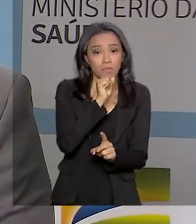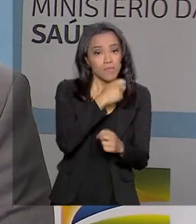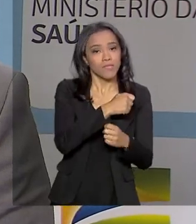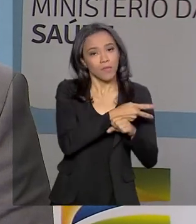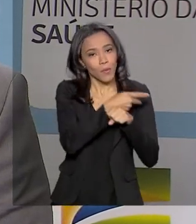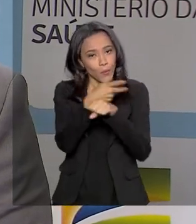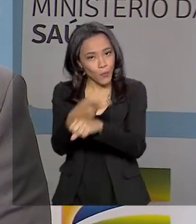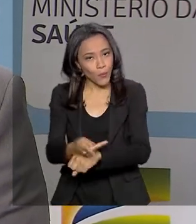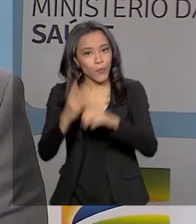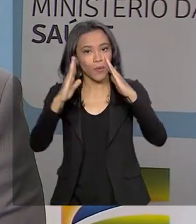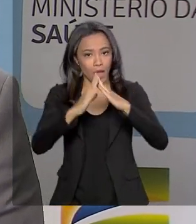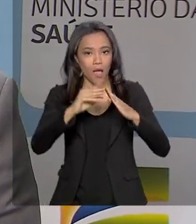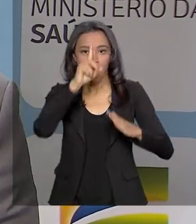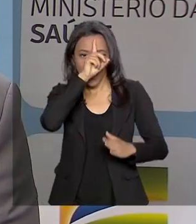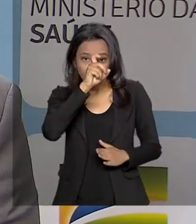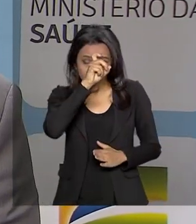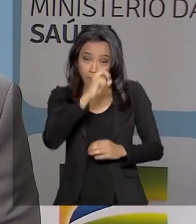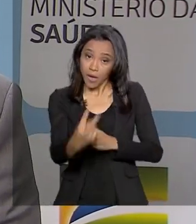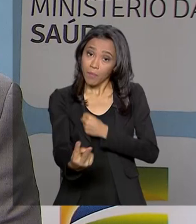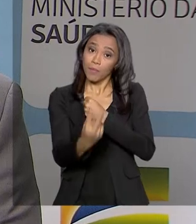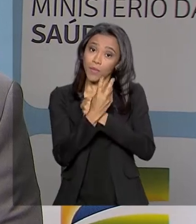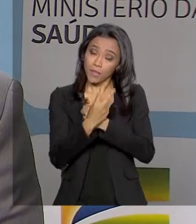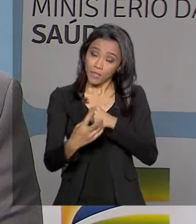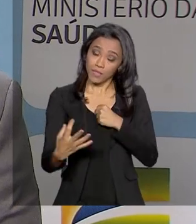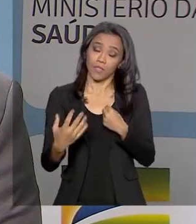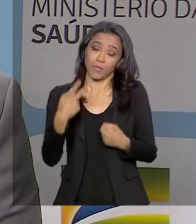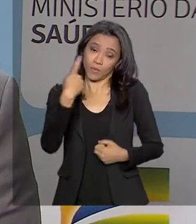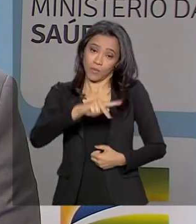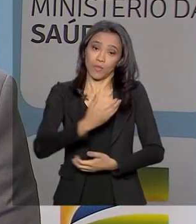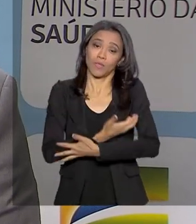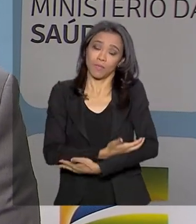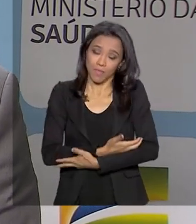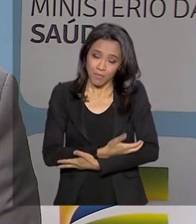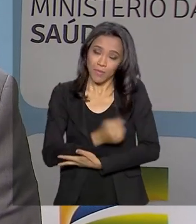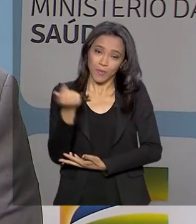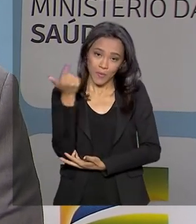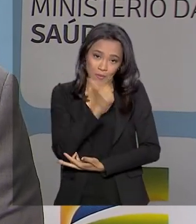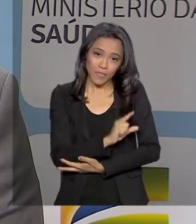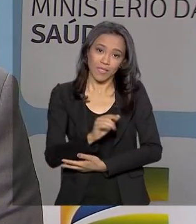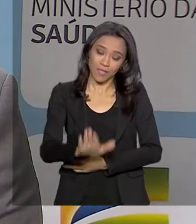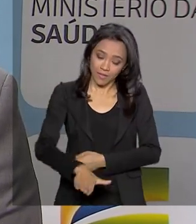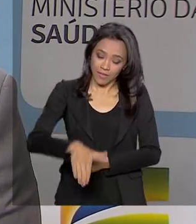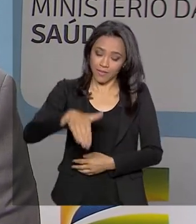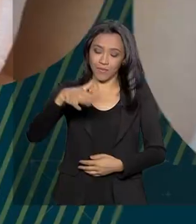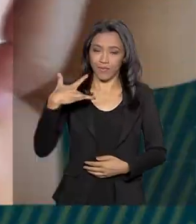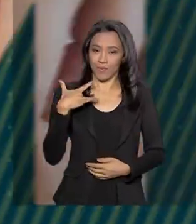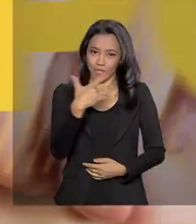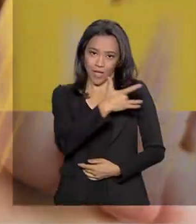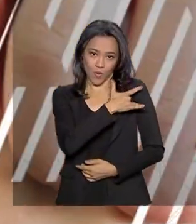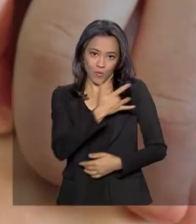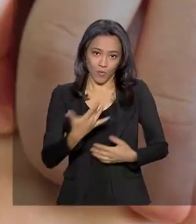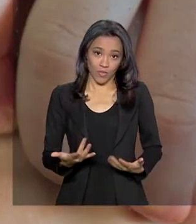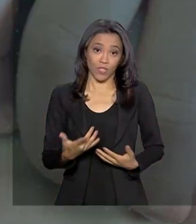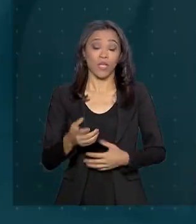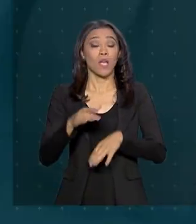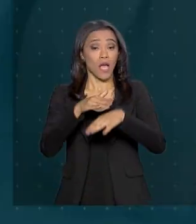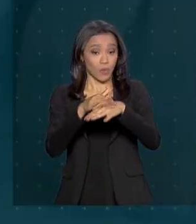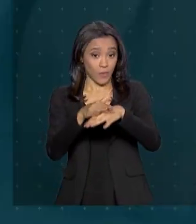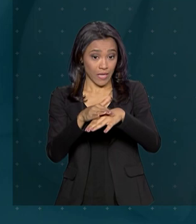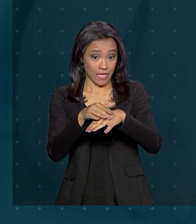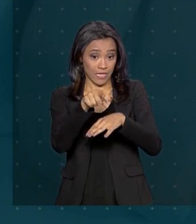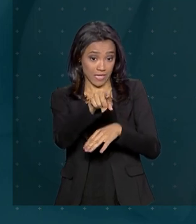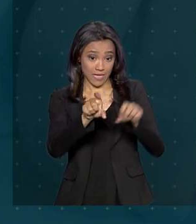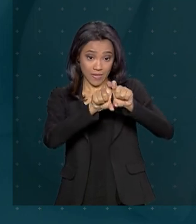para a realização e proteção dos seus bebês para que elas possam crescer com saúde. O sarampo é uma doença